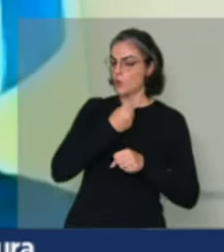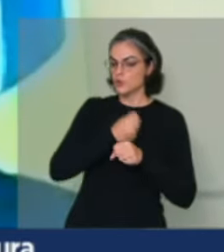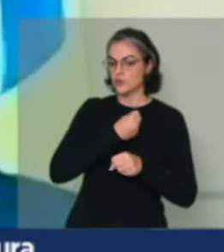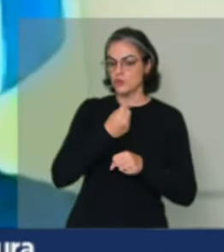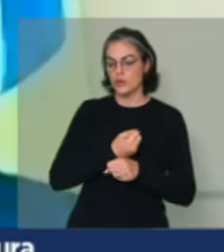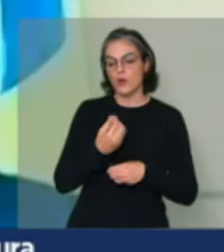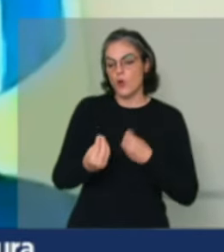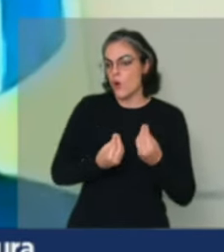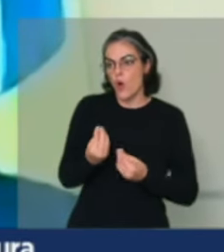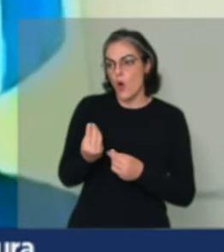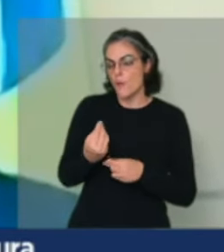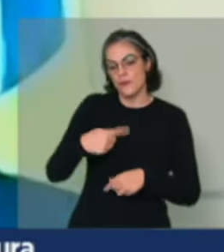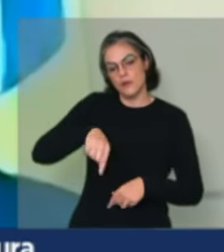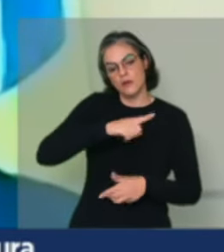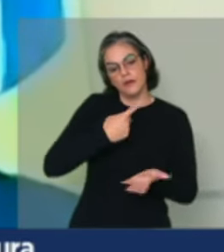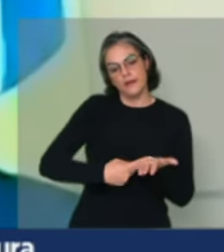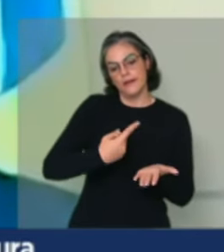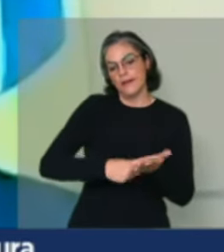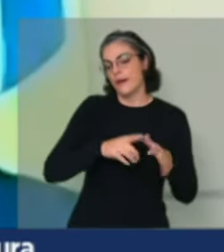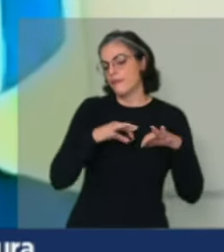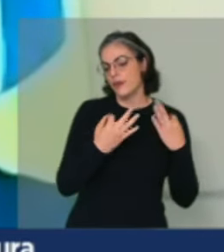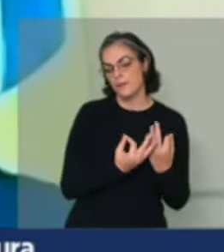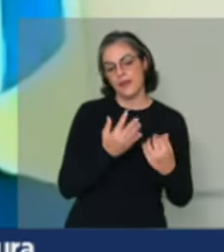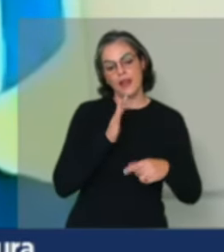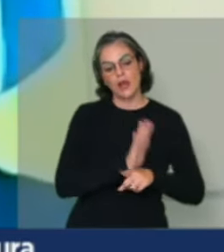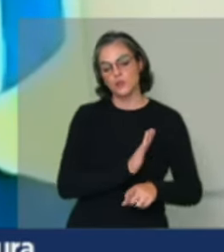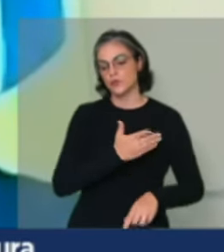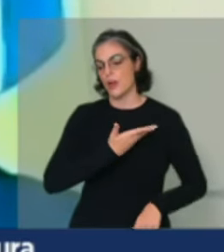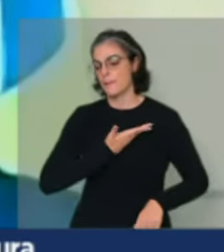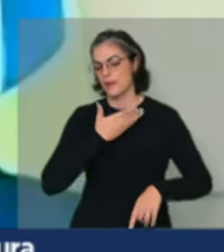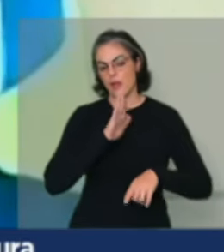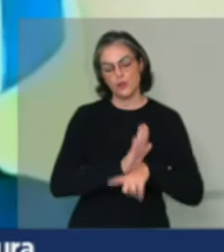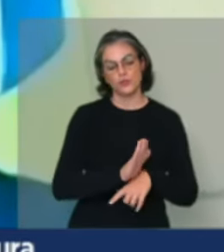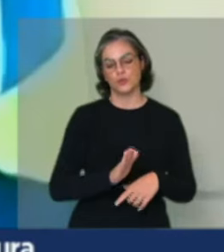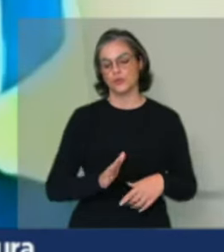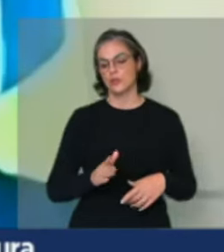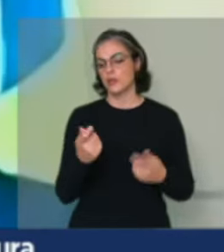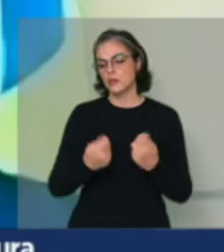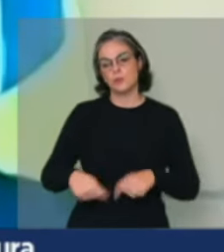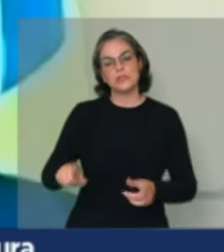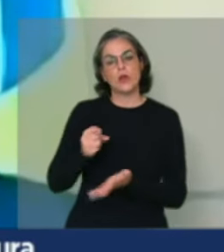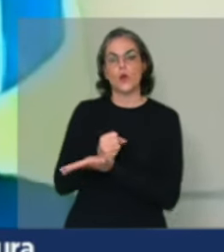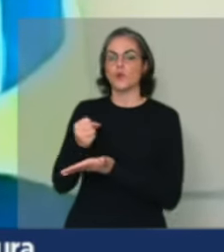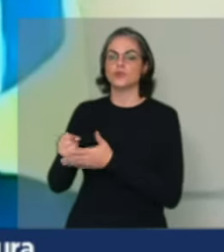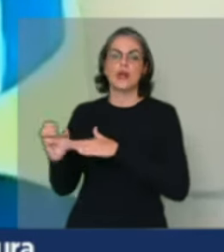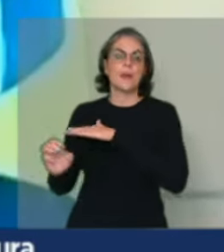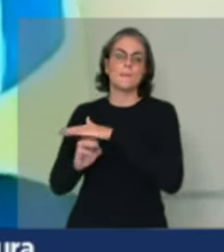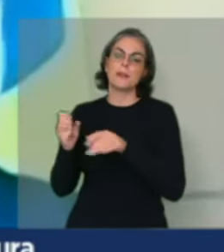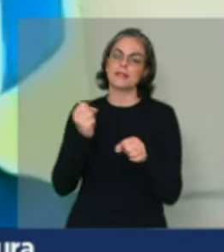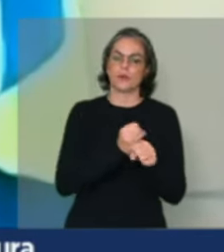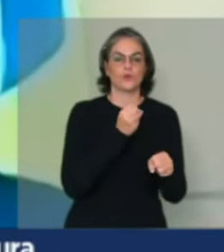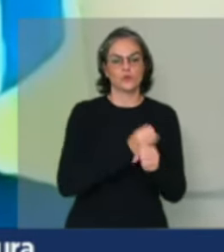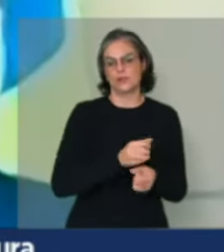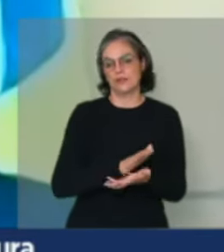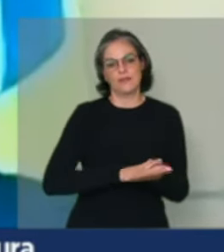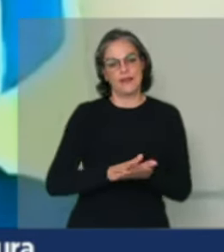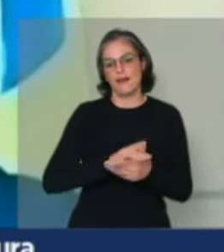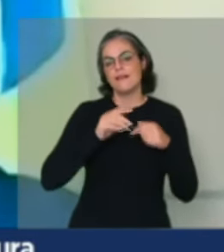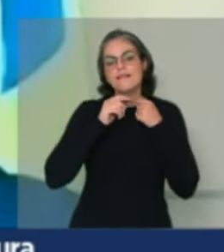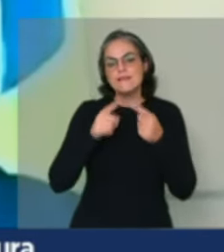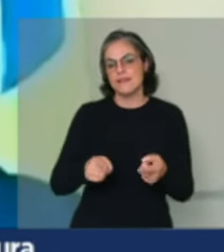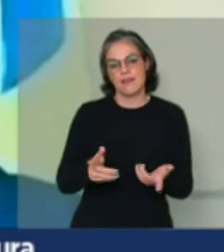mutirão, com a sua família, com os seus amigos. Ele não precisa contratar construtora para construir ninguém, nenhum